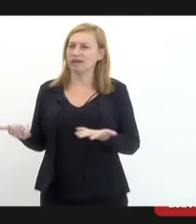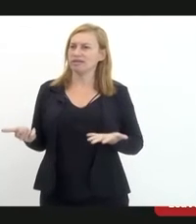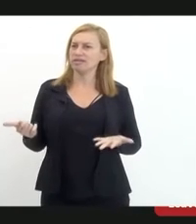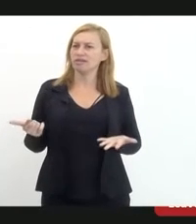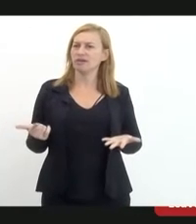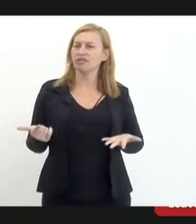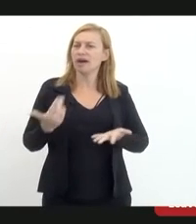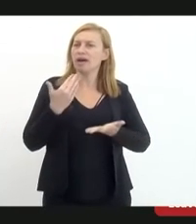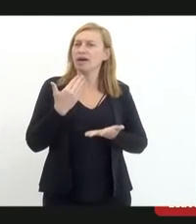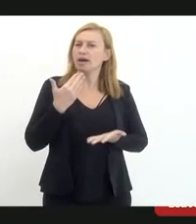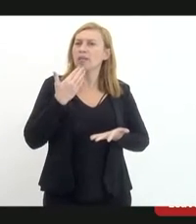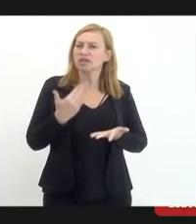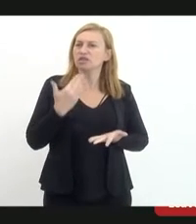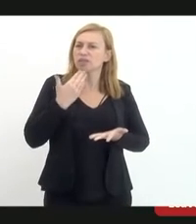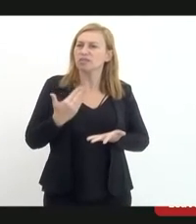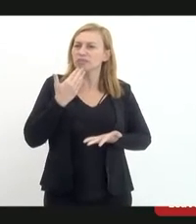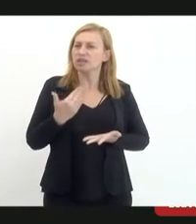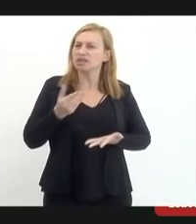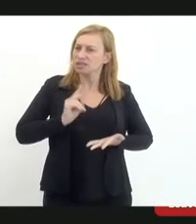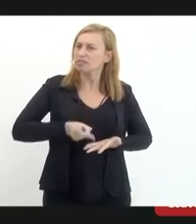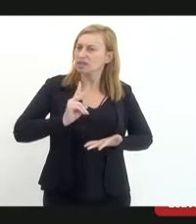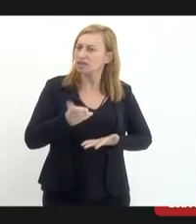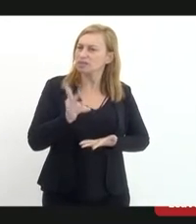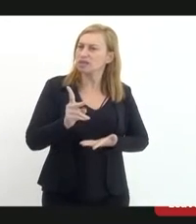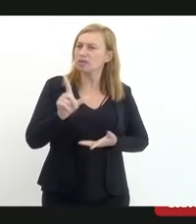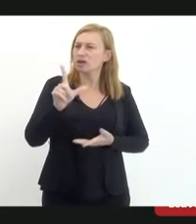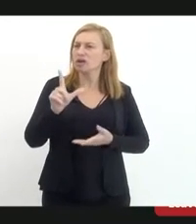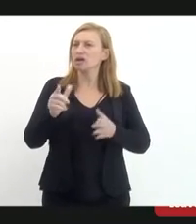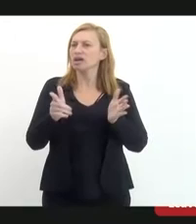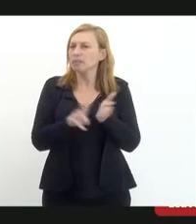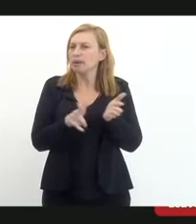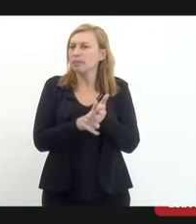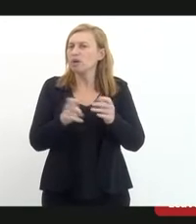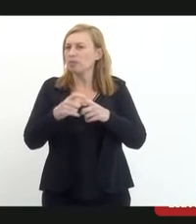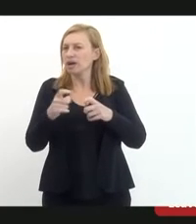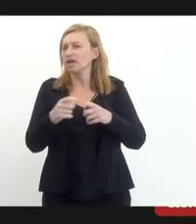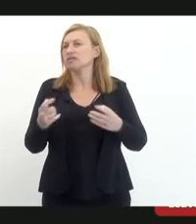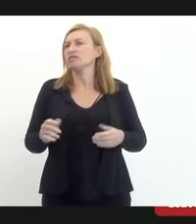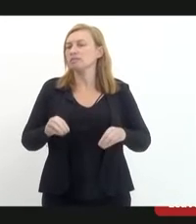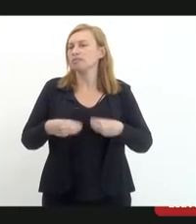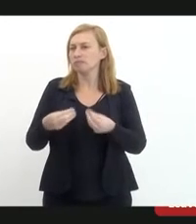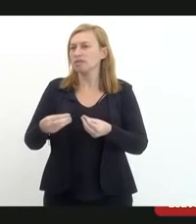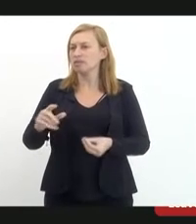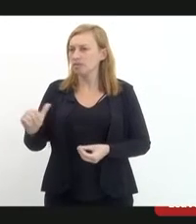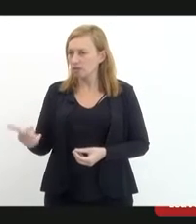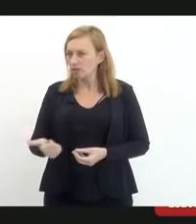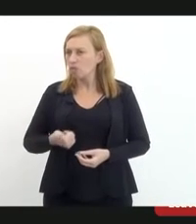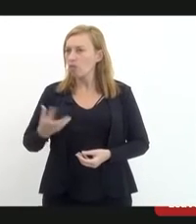que a gente possa dar mais qualidade de vida às pessoas com deficiência.